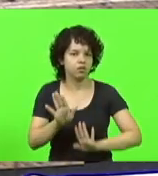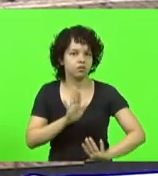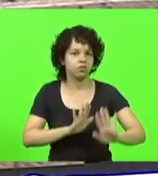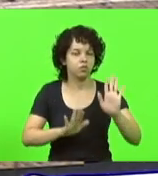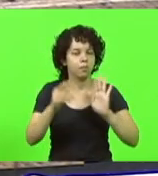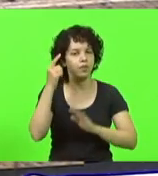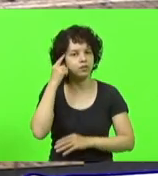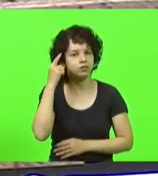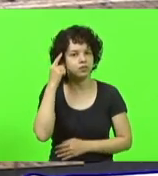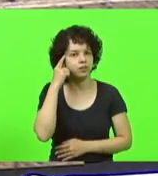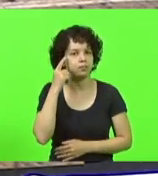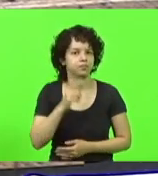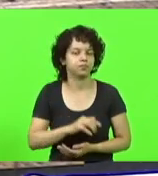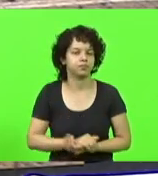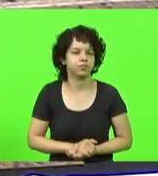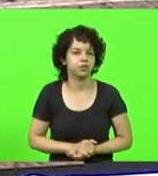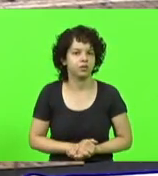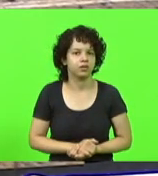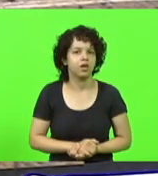Eu quero ver quem vai fazer